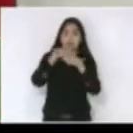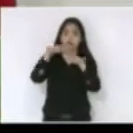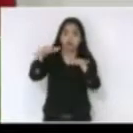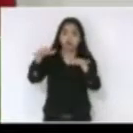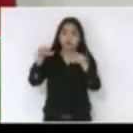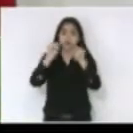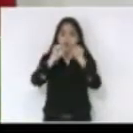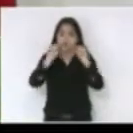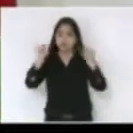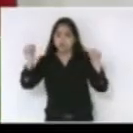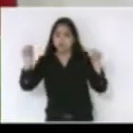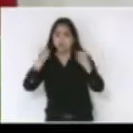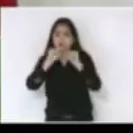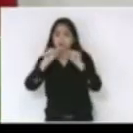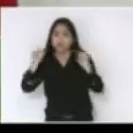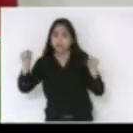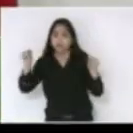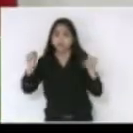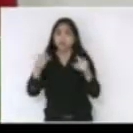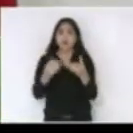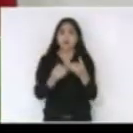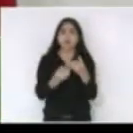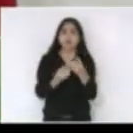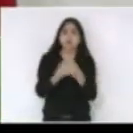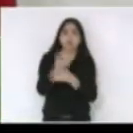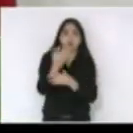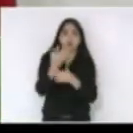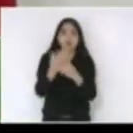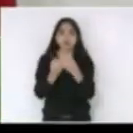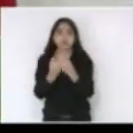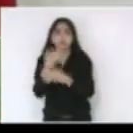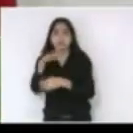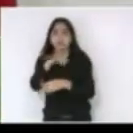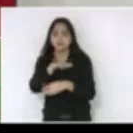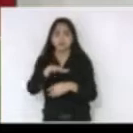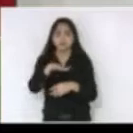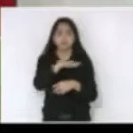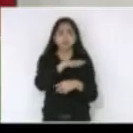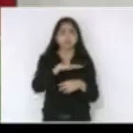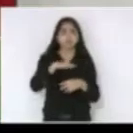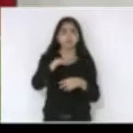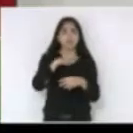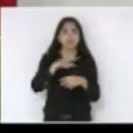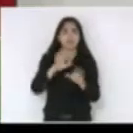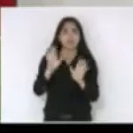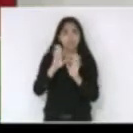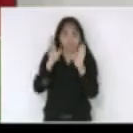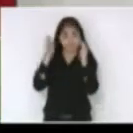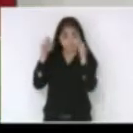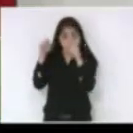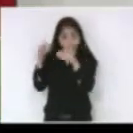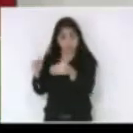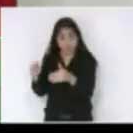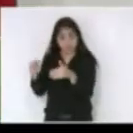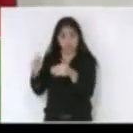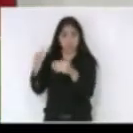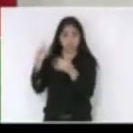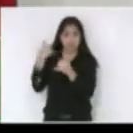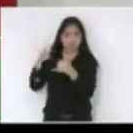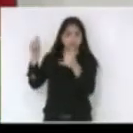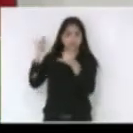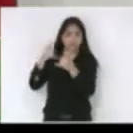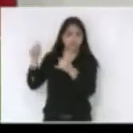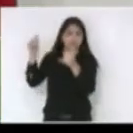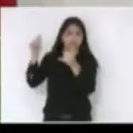construção de subestações vai melhorar o sistema como um todo mas não contempla especificamente eletrificação rural